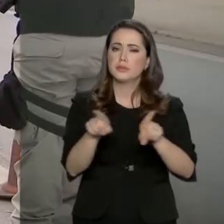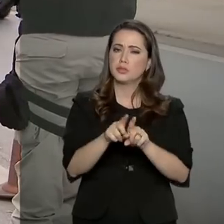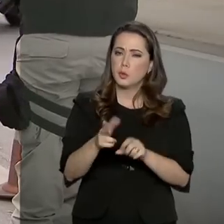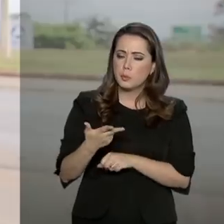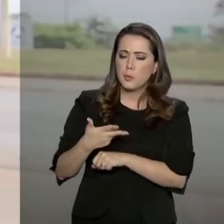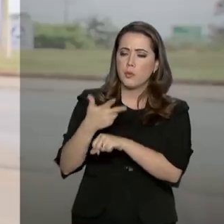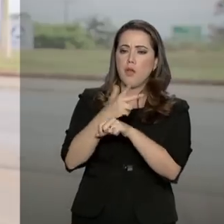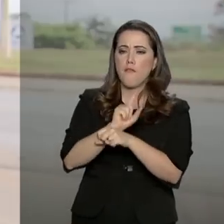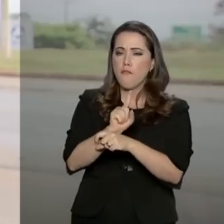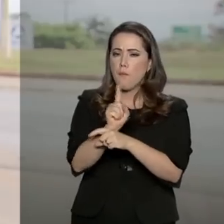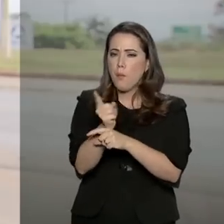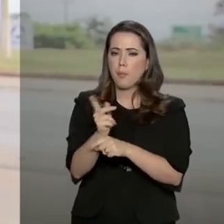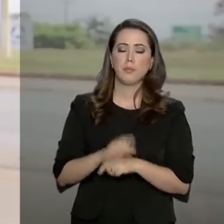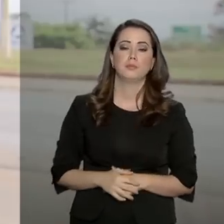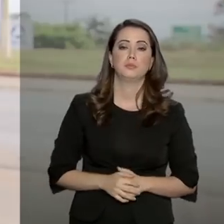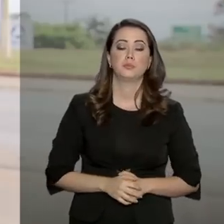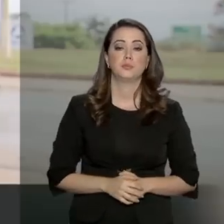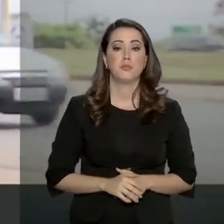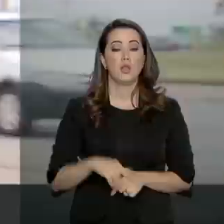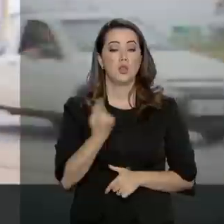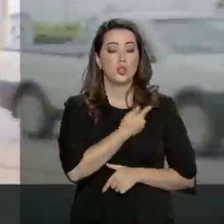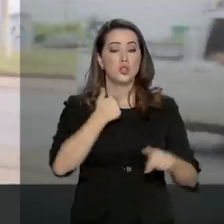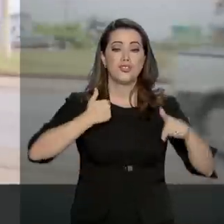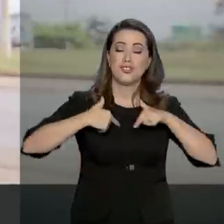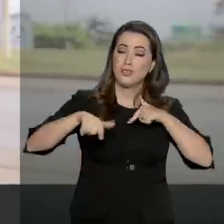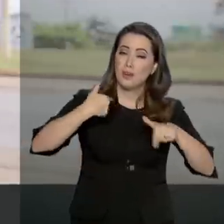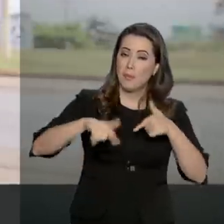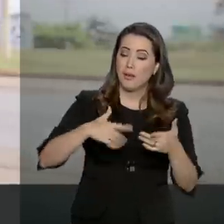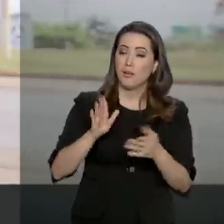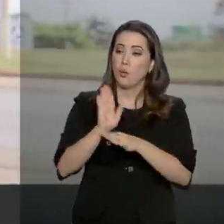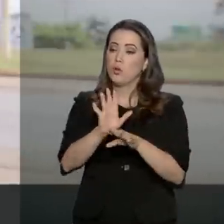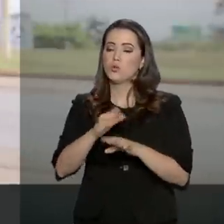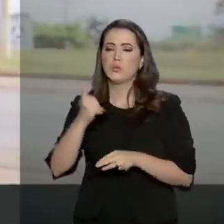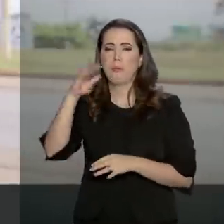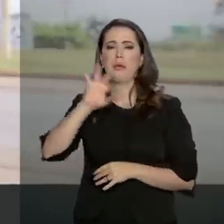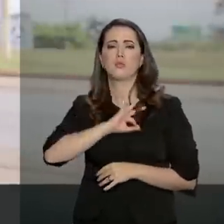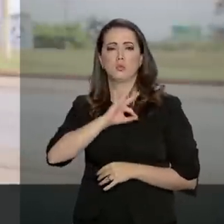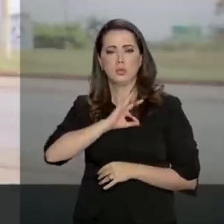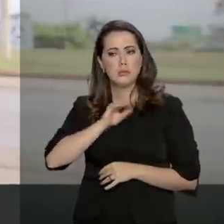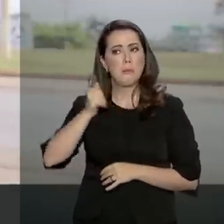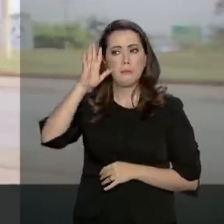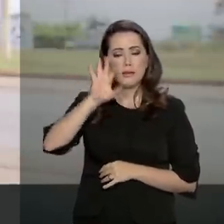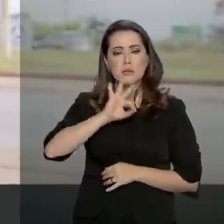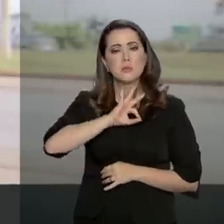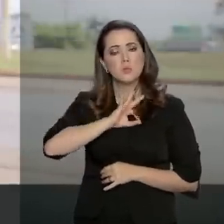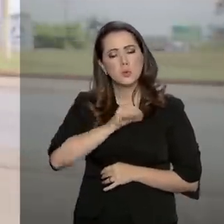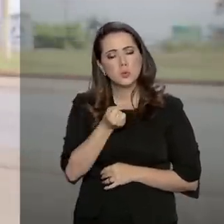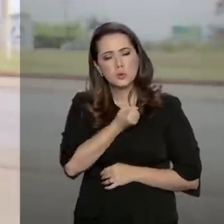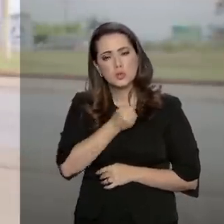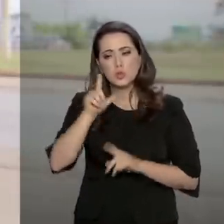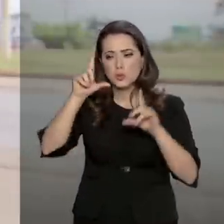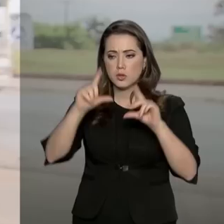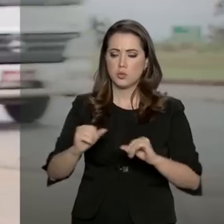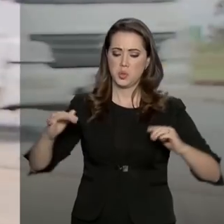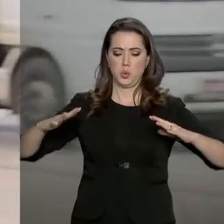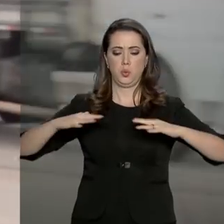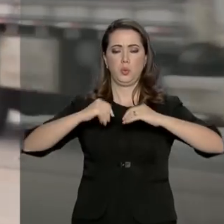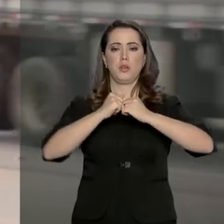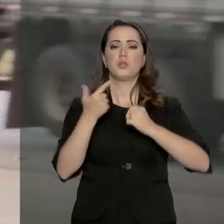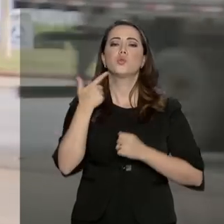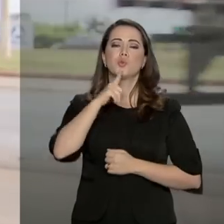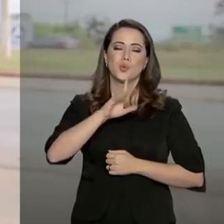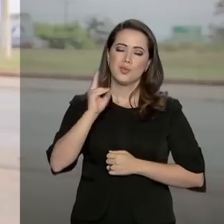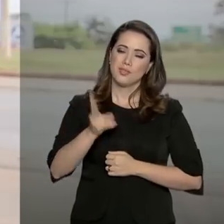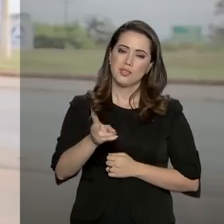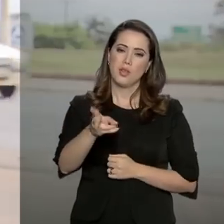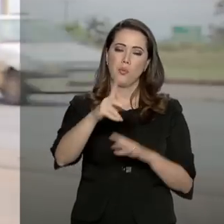móveis. A gente está atuando com reforço no policiamento justamente para que a gente consiga reduzir esses números e a gente tem tido êxito nessa